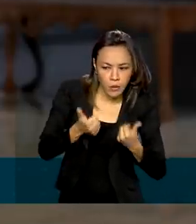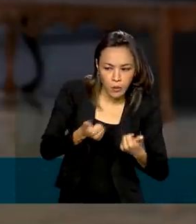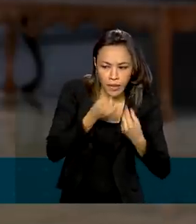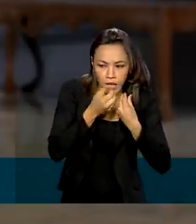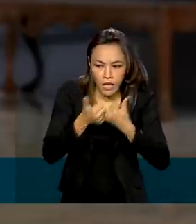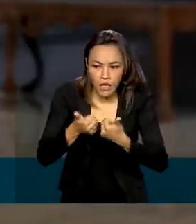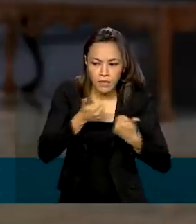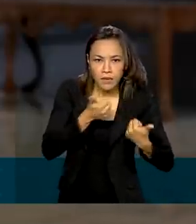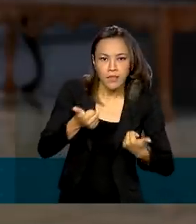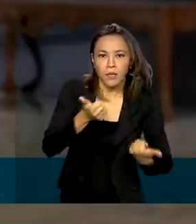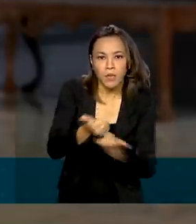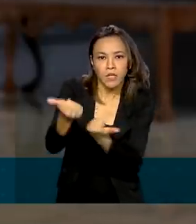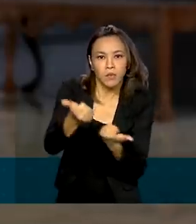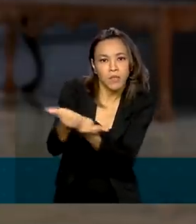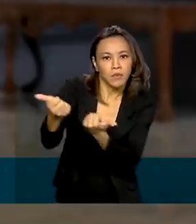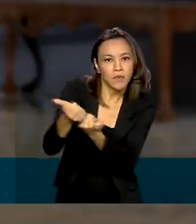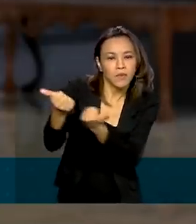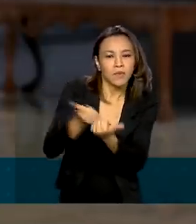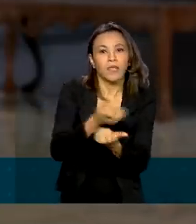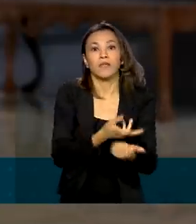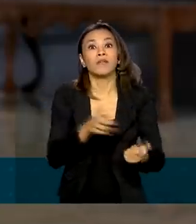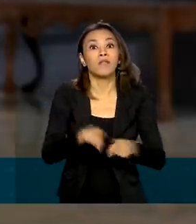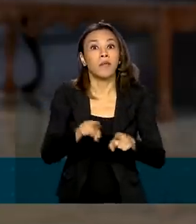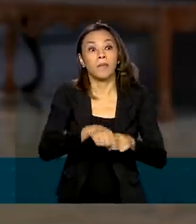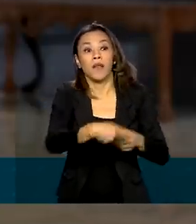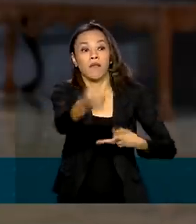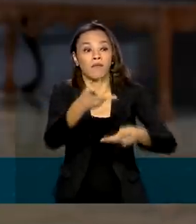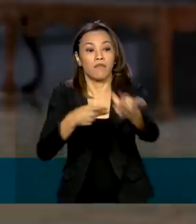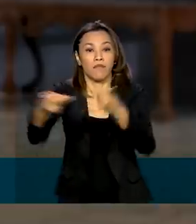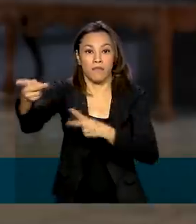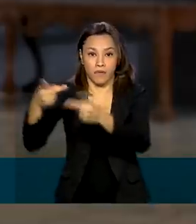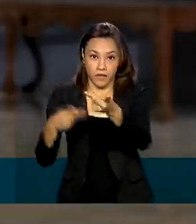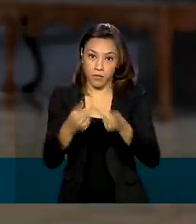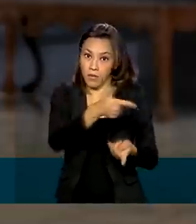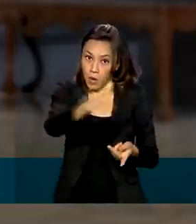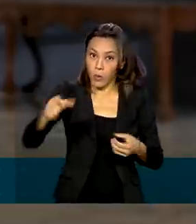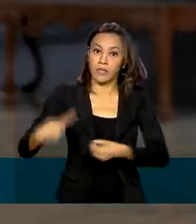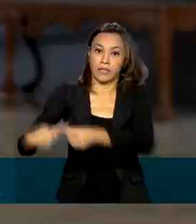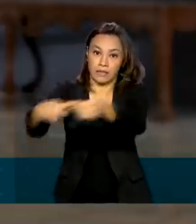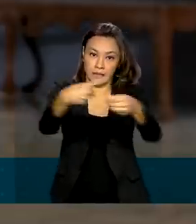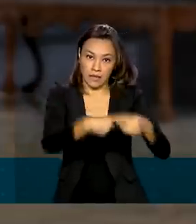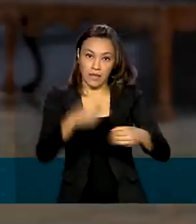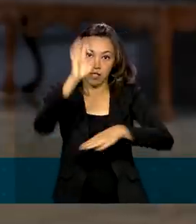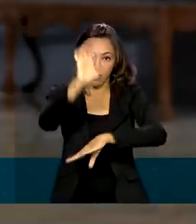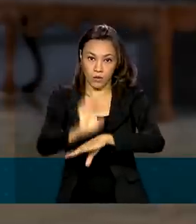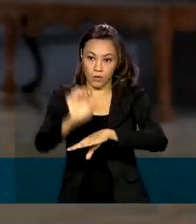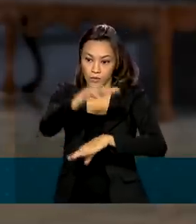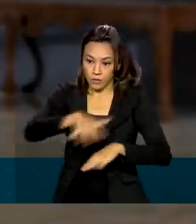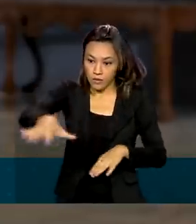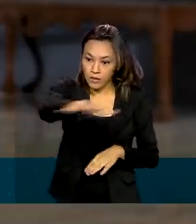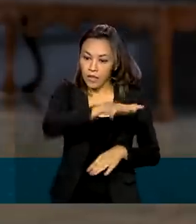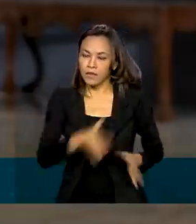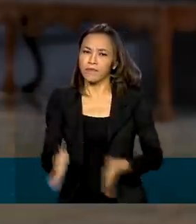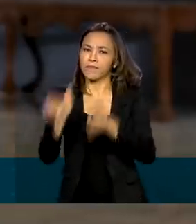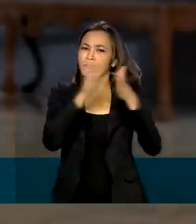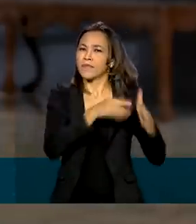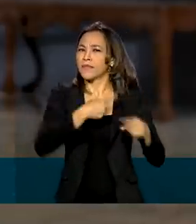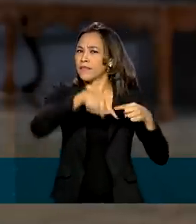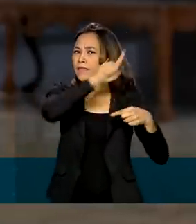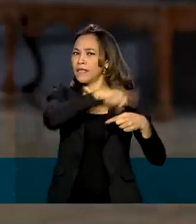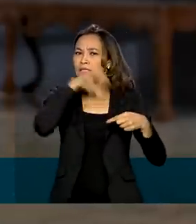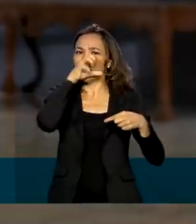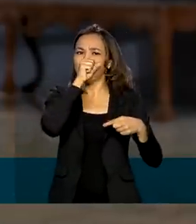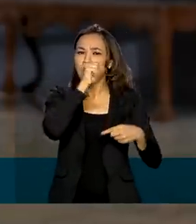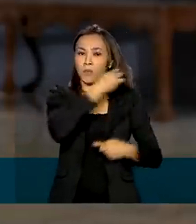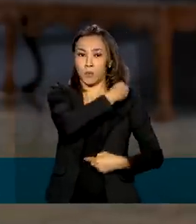Manaus e também auxilia no transporte para outras cidades do estado. Desde sábado, o ministro Eduardo Pazuello está na cidade para